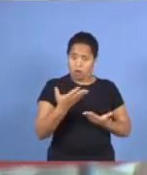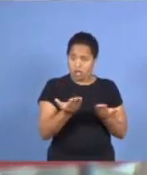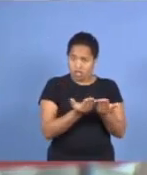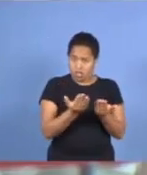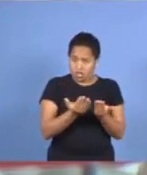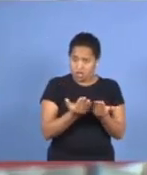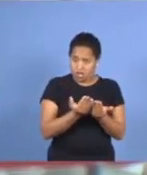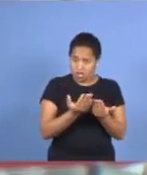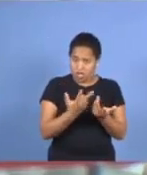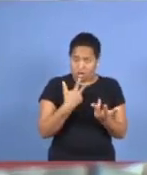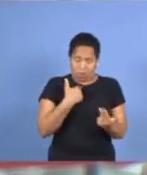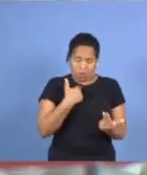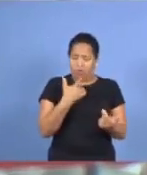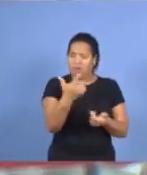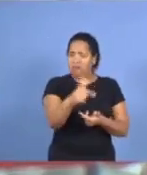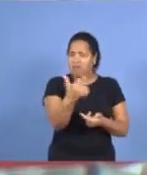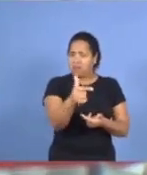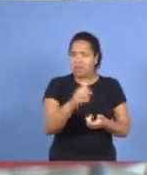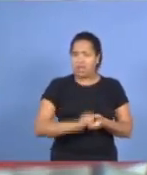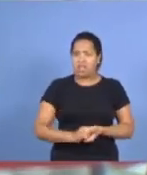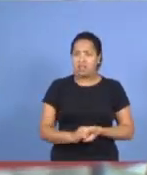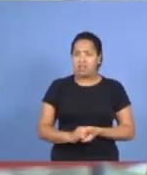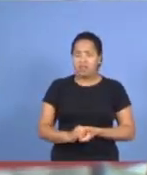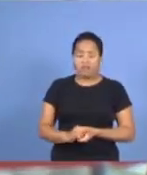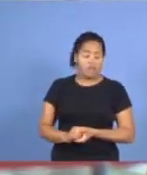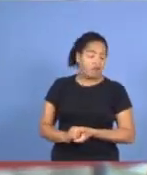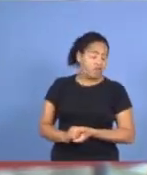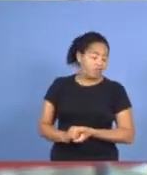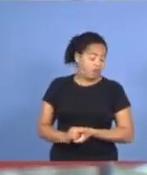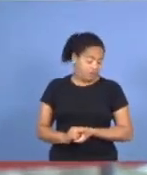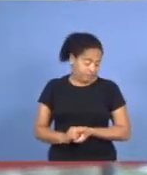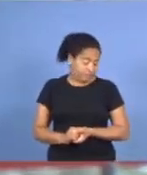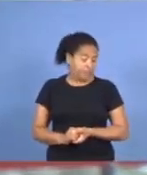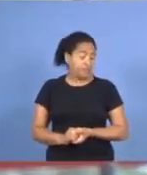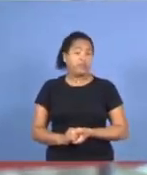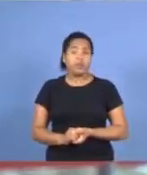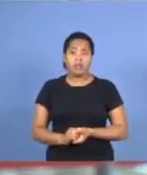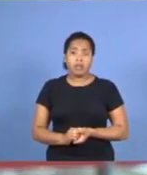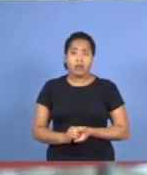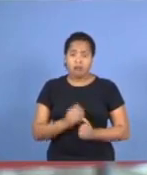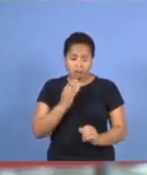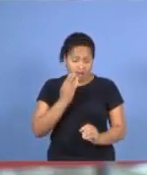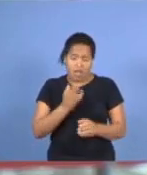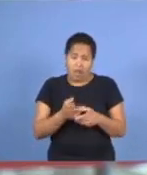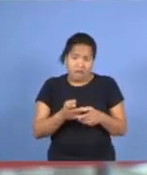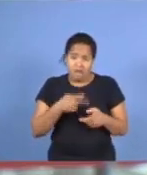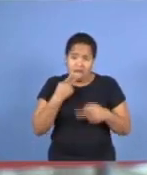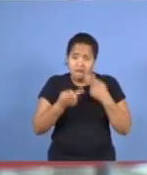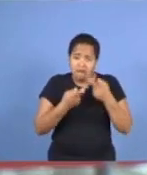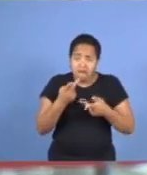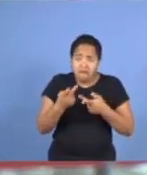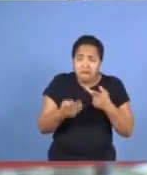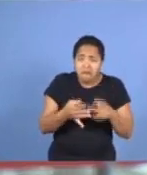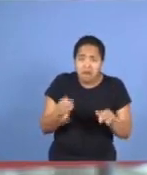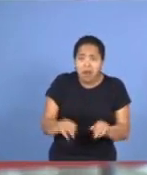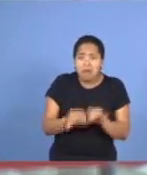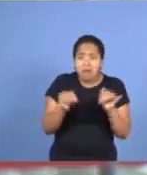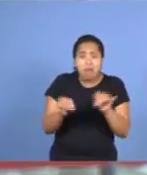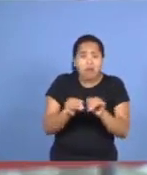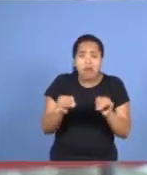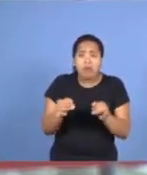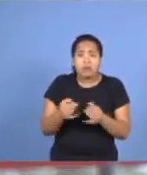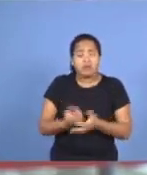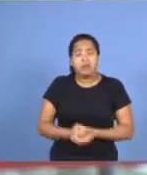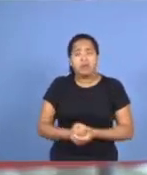aqui. Não é irmãozinho. É irmãzinha. Essa é conversa boba aí. Essas cartas de Tobias, né?